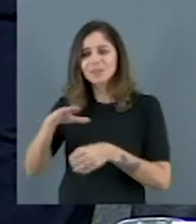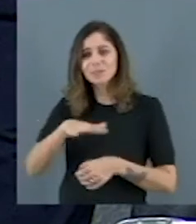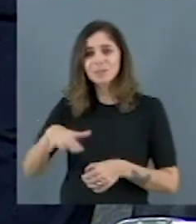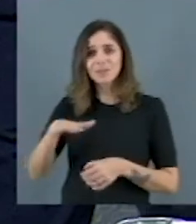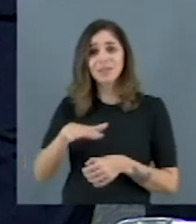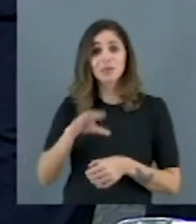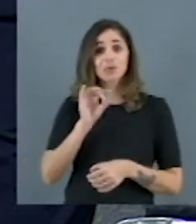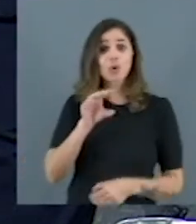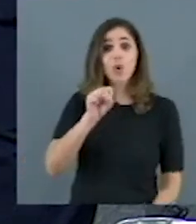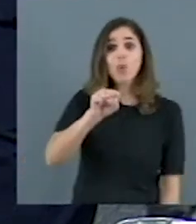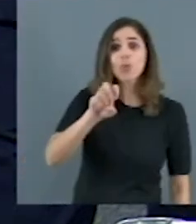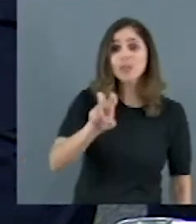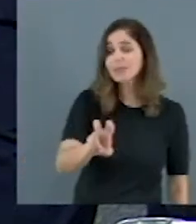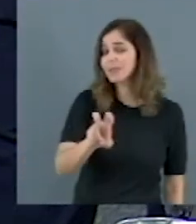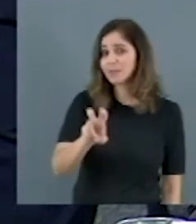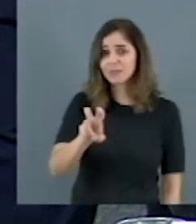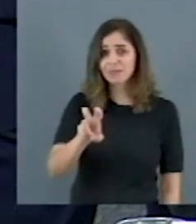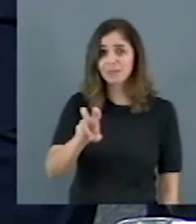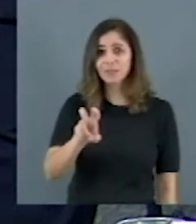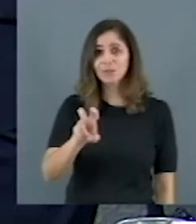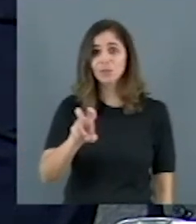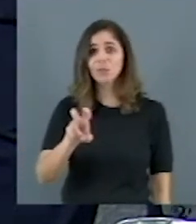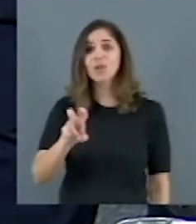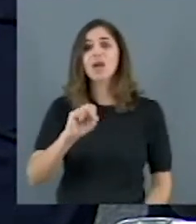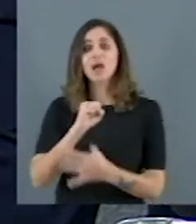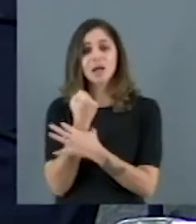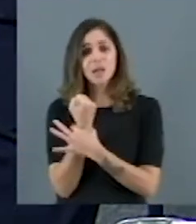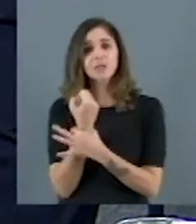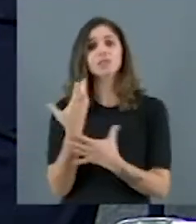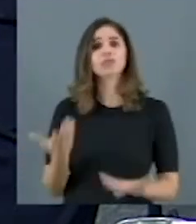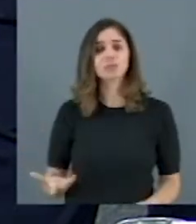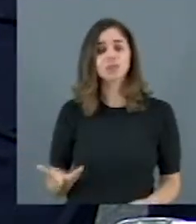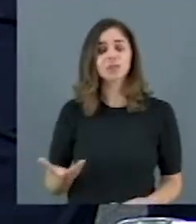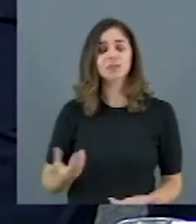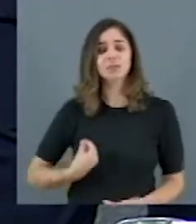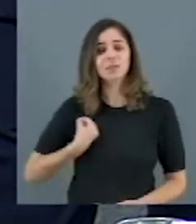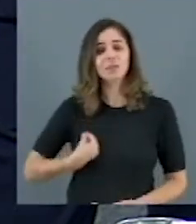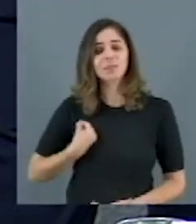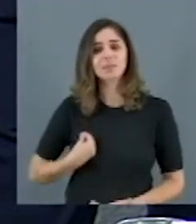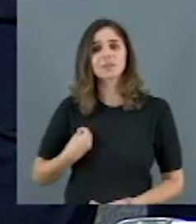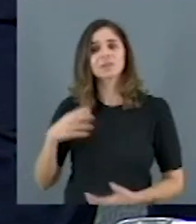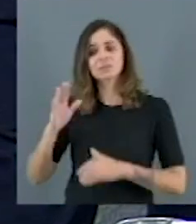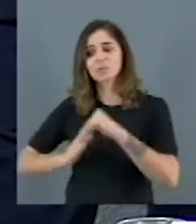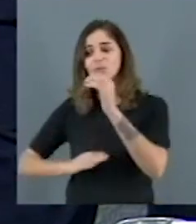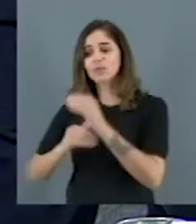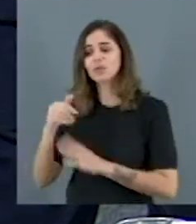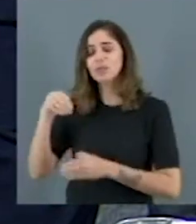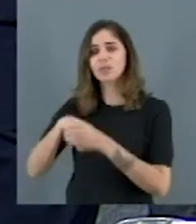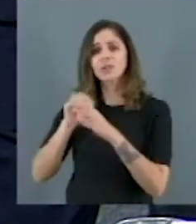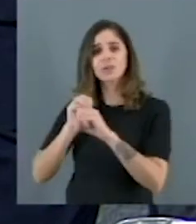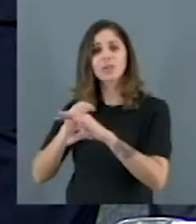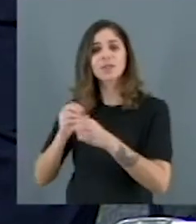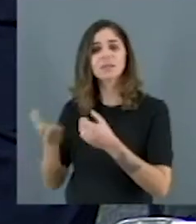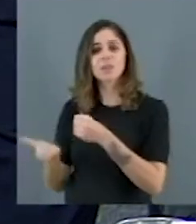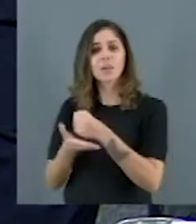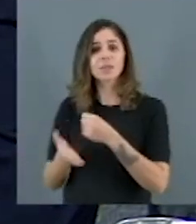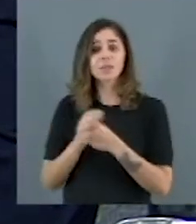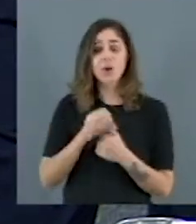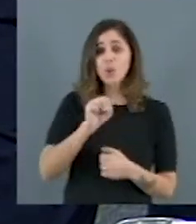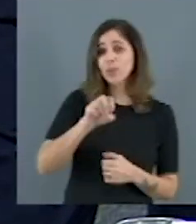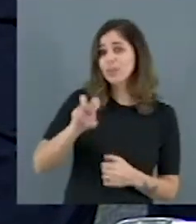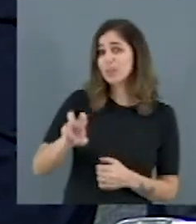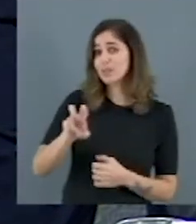garantiram a presença desses profissionais na educação básica, portanto, apenas 85 municípios